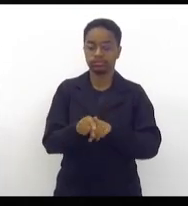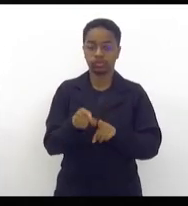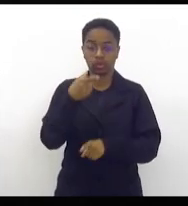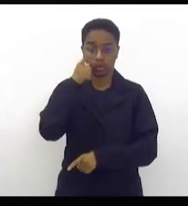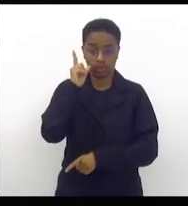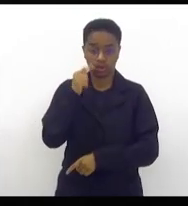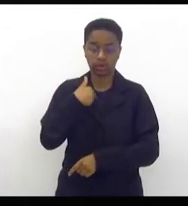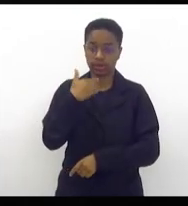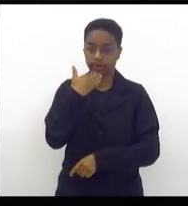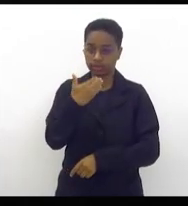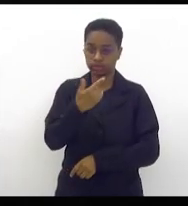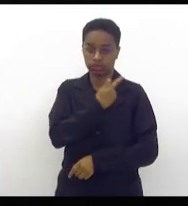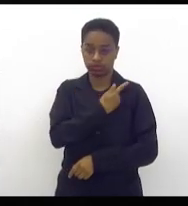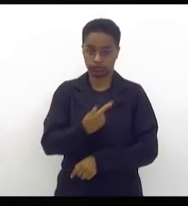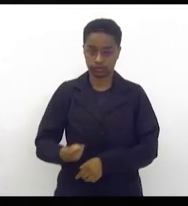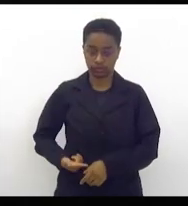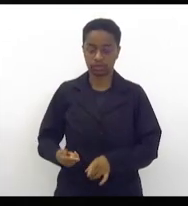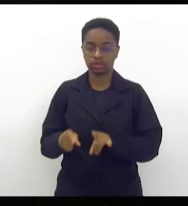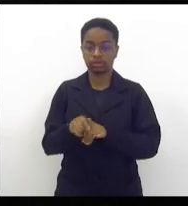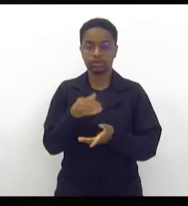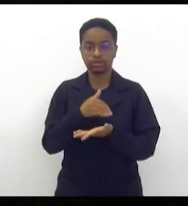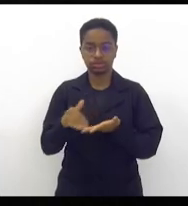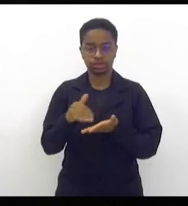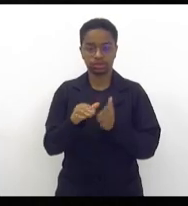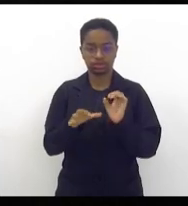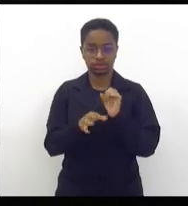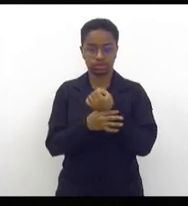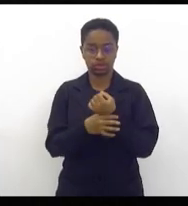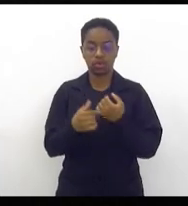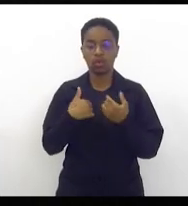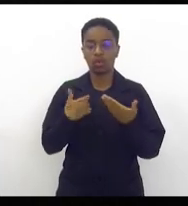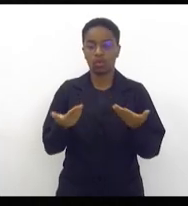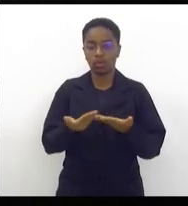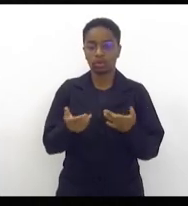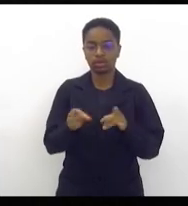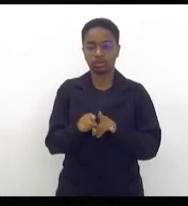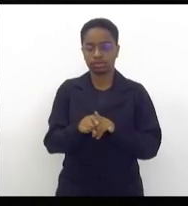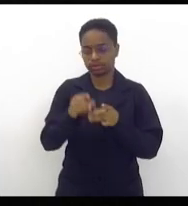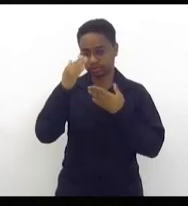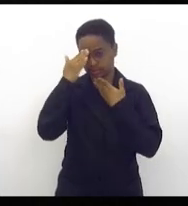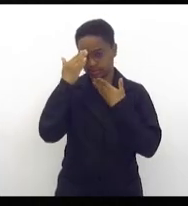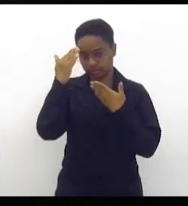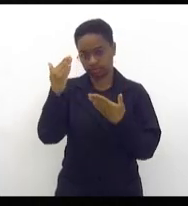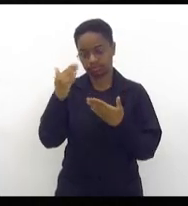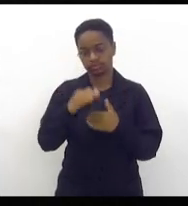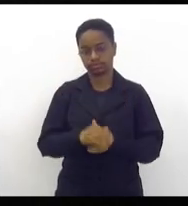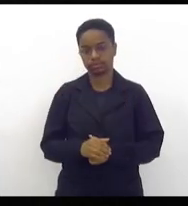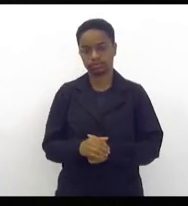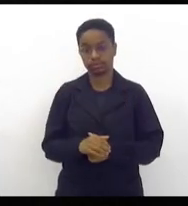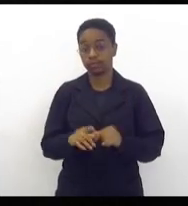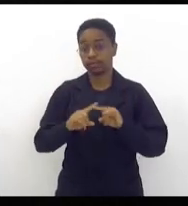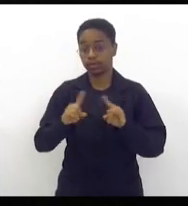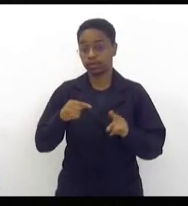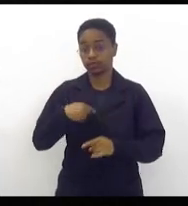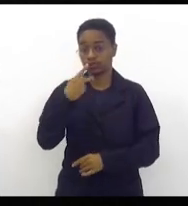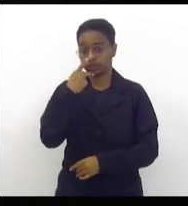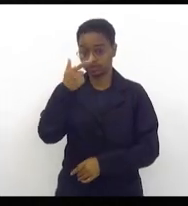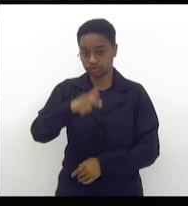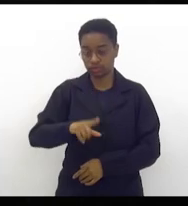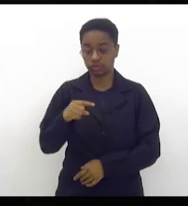fazer o pedido ao governador, ao secretário de segurança, eu venho hoje aqui agradecer, mas, volto a falar,